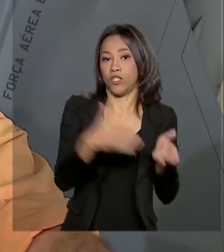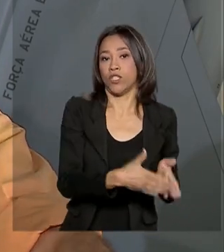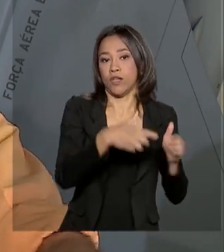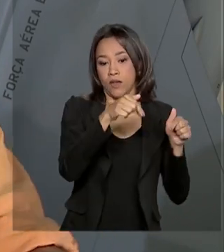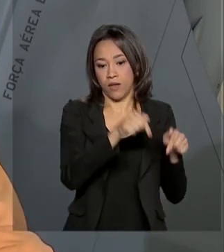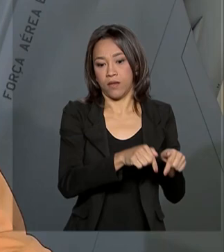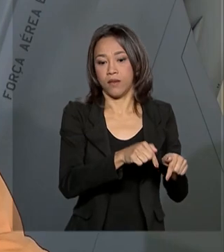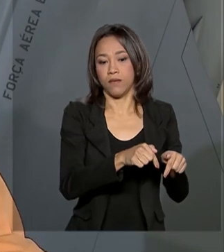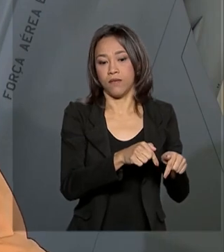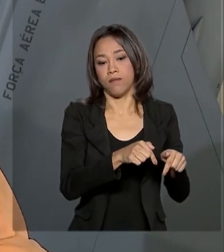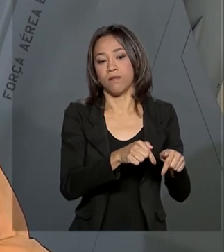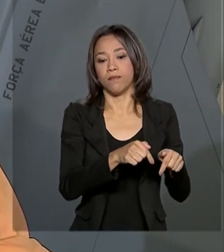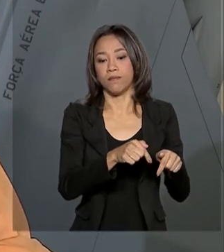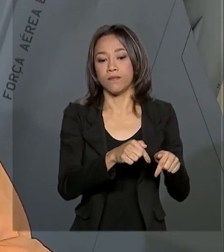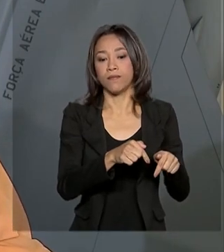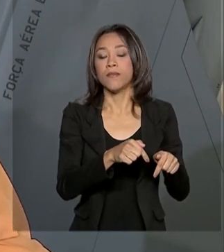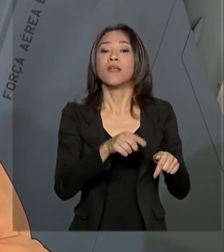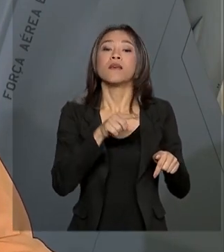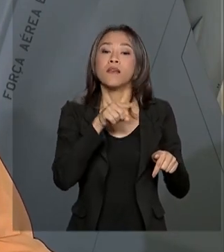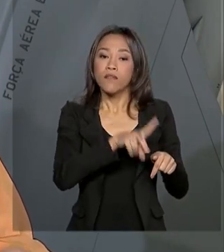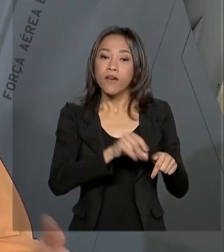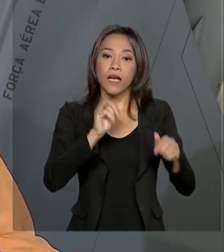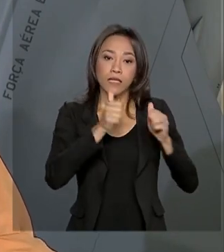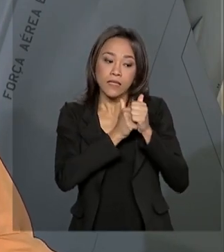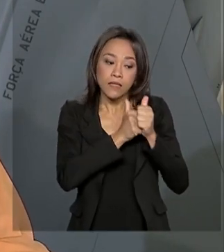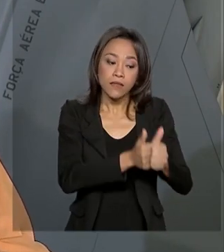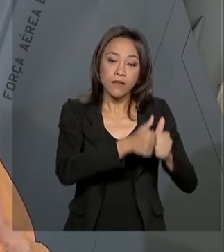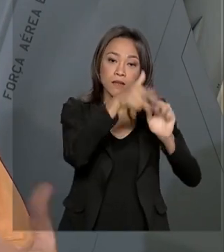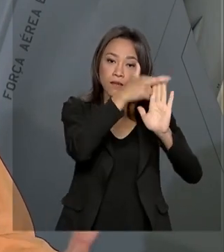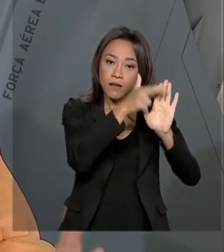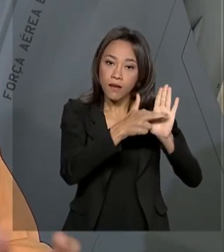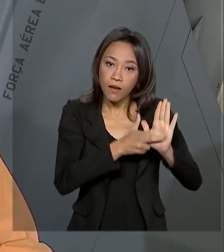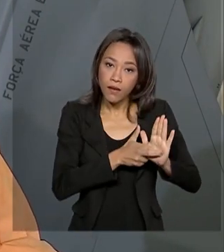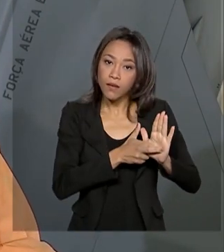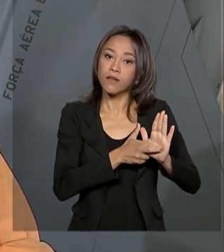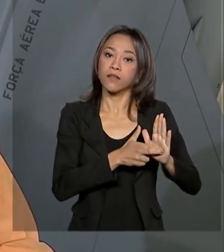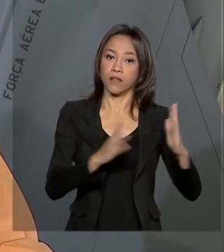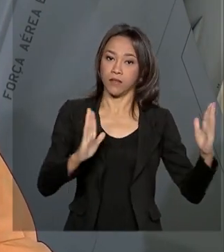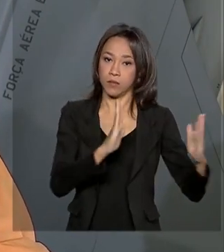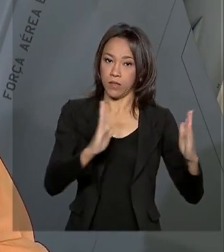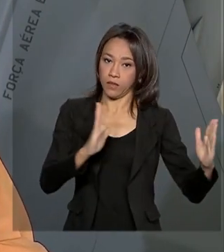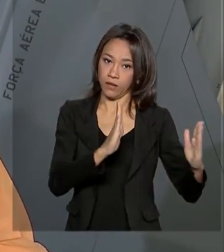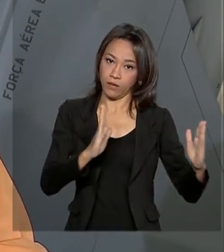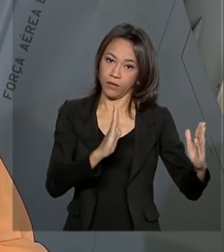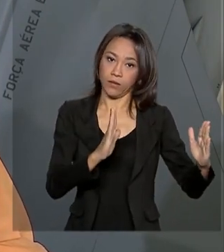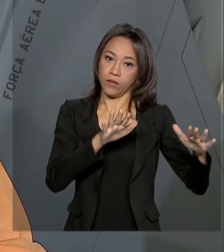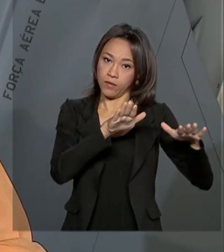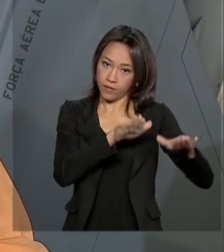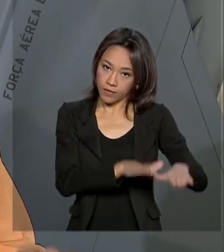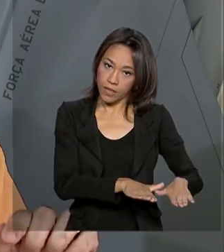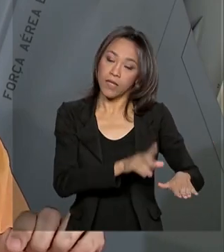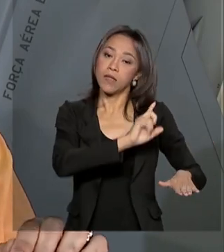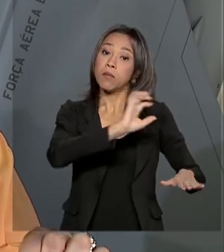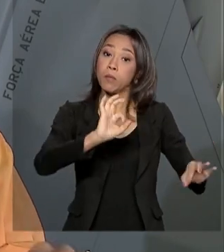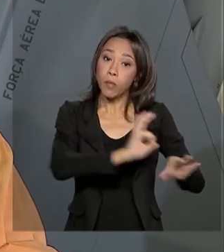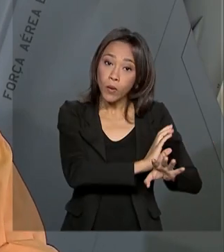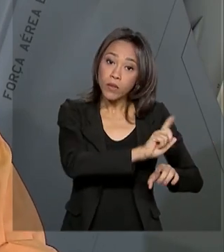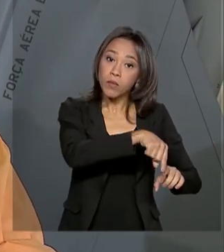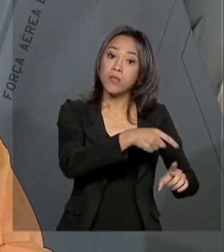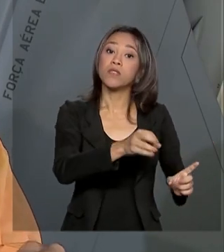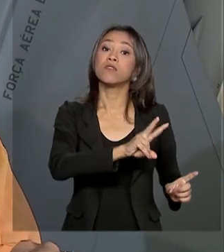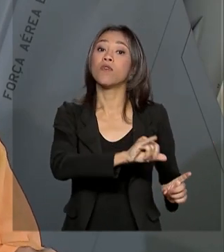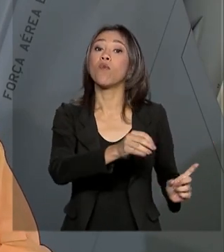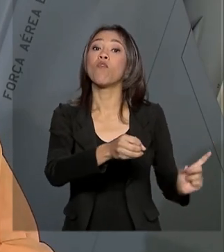cumprida a quarentena, esses pacientes terão o regresso aos seus lares. Nós sabemos o